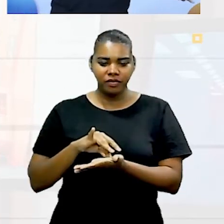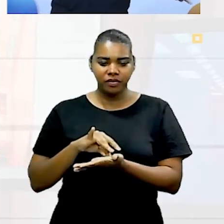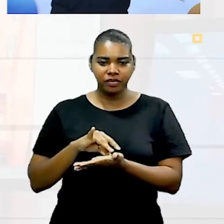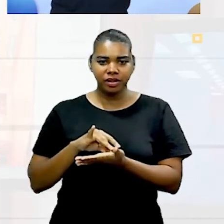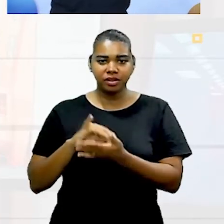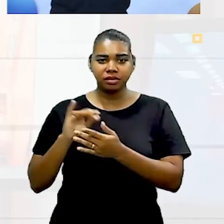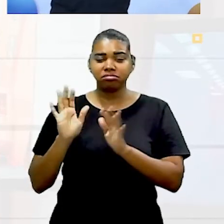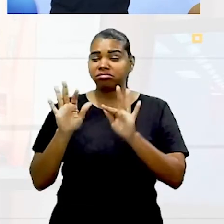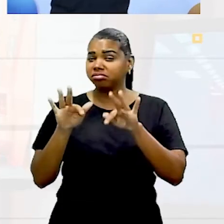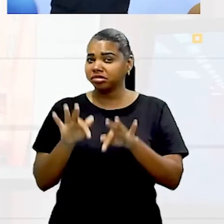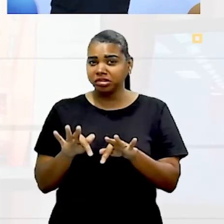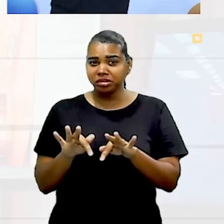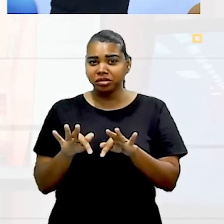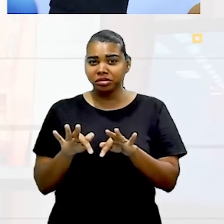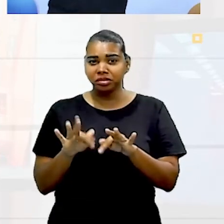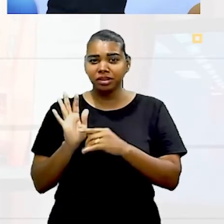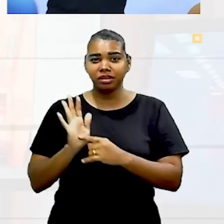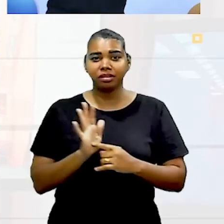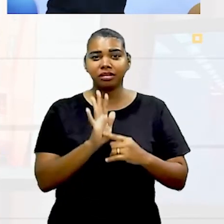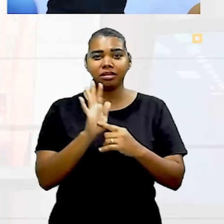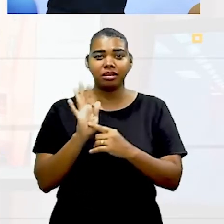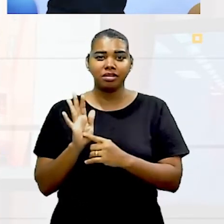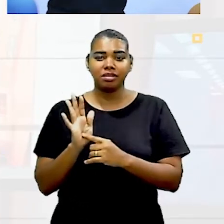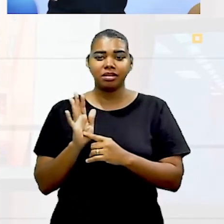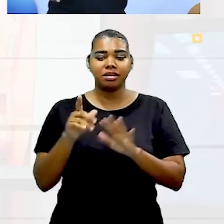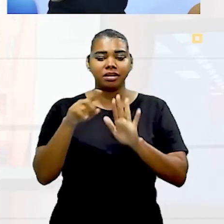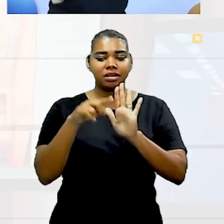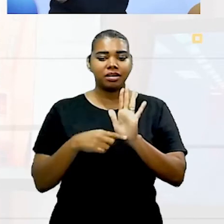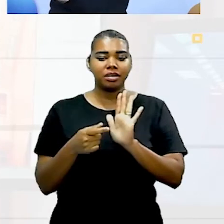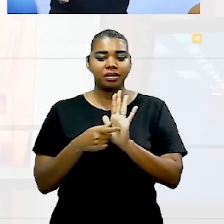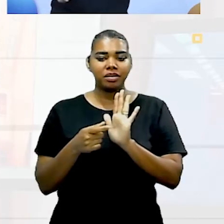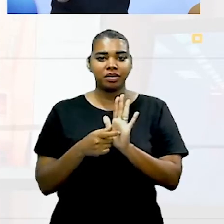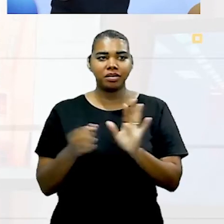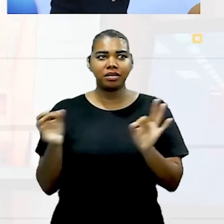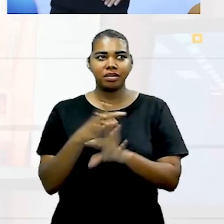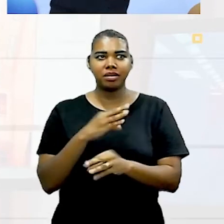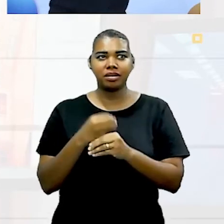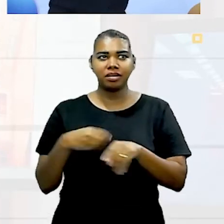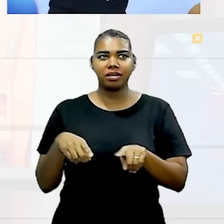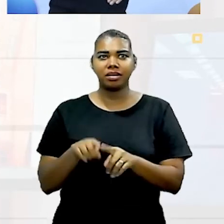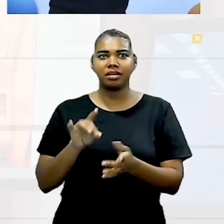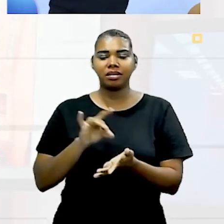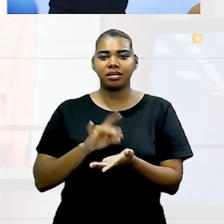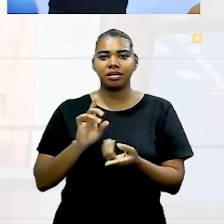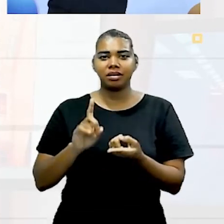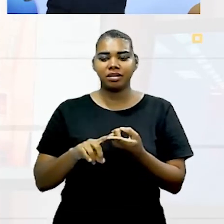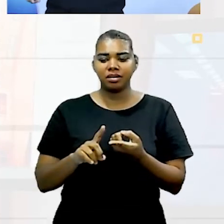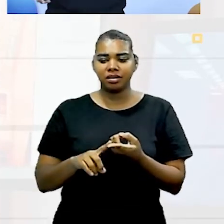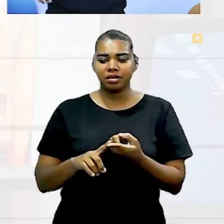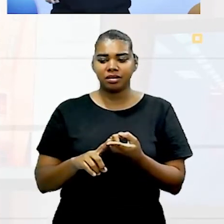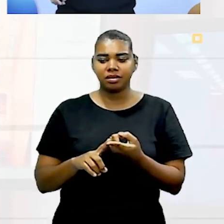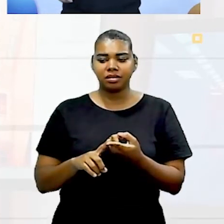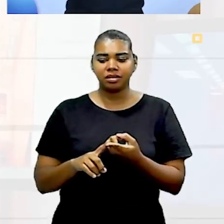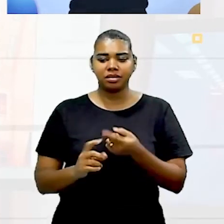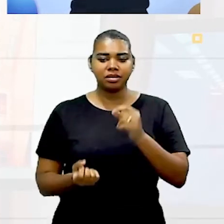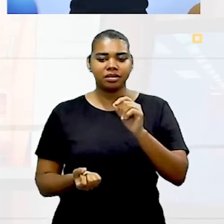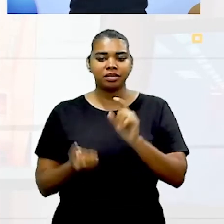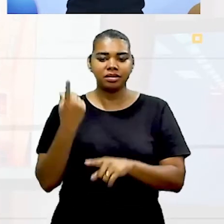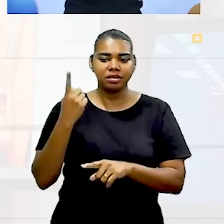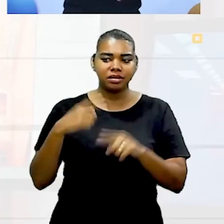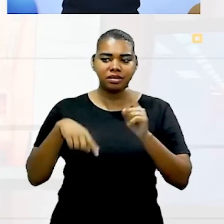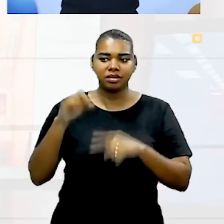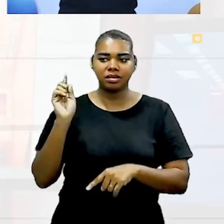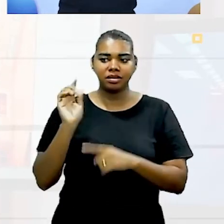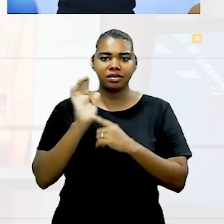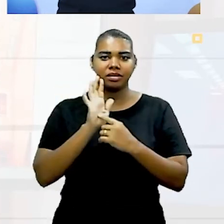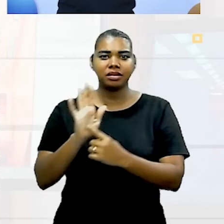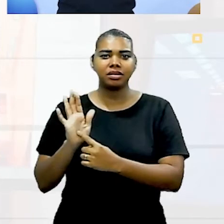clímax é no final. Então abaixa, ele finaliza o programa, e acabou. O interessante disso é isso aprende. Isso cria expectativa. Isso mostra